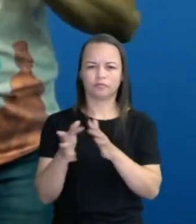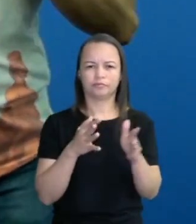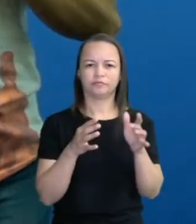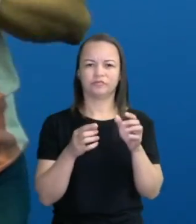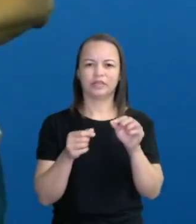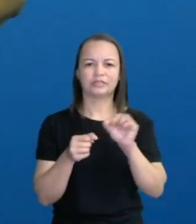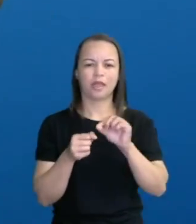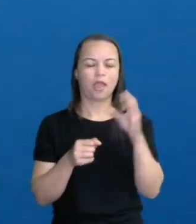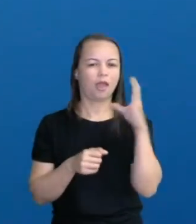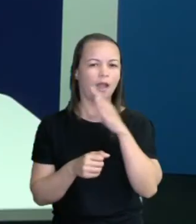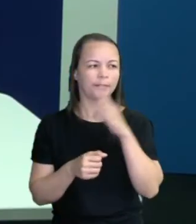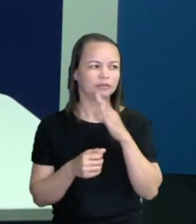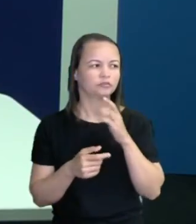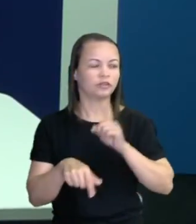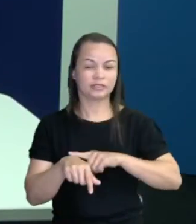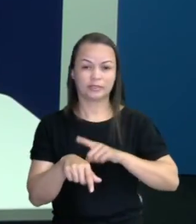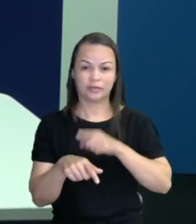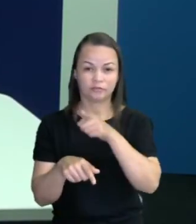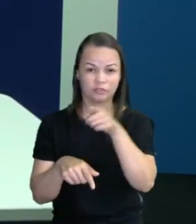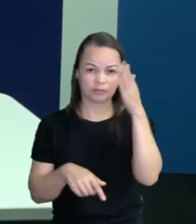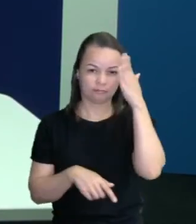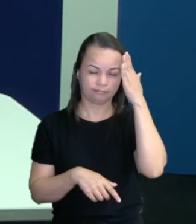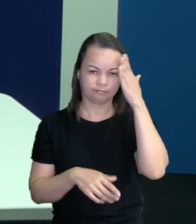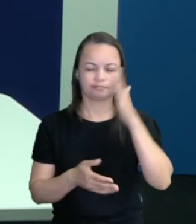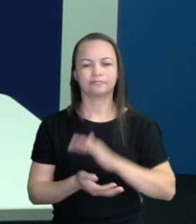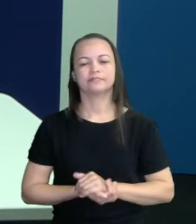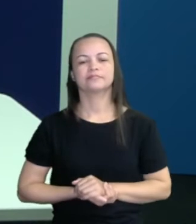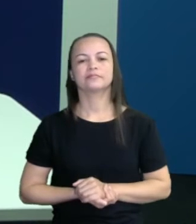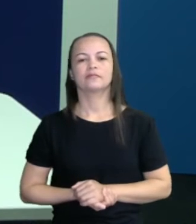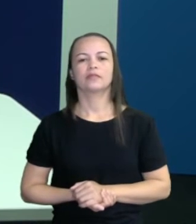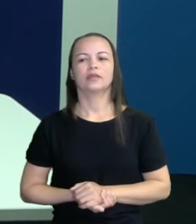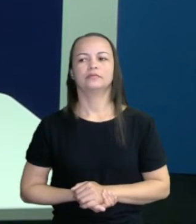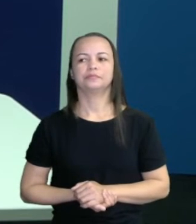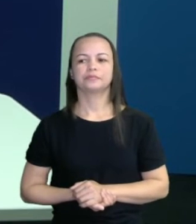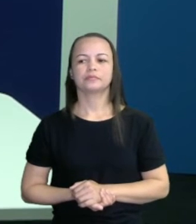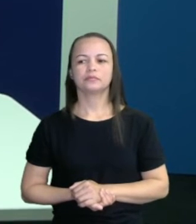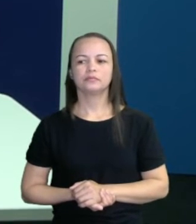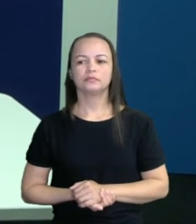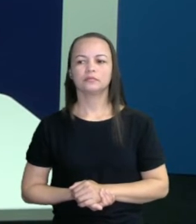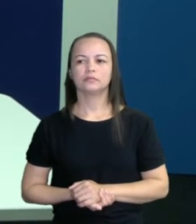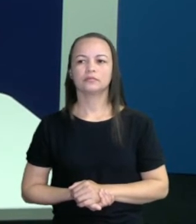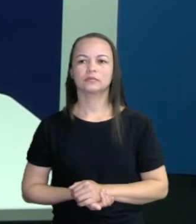rapidinho? Acho que dá tempo da gente fazer e vocês entenderem. Então, vejam só.